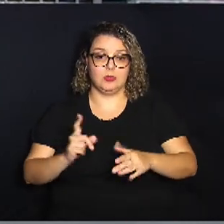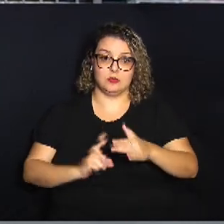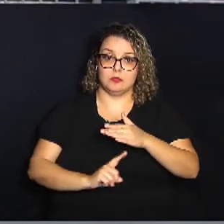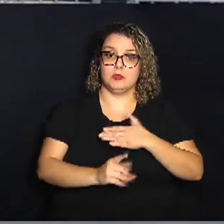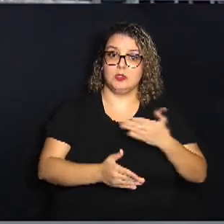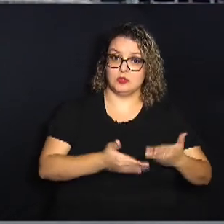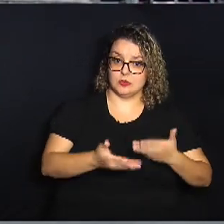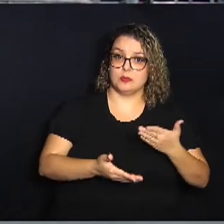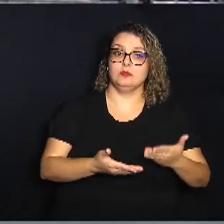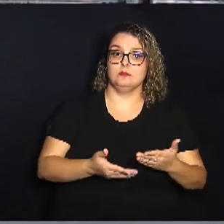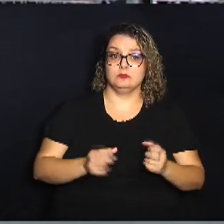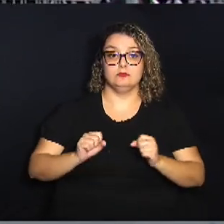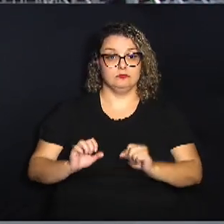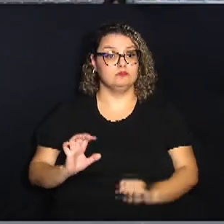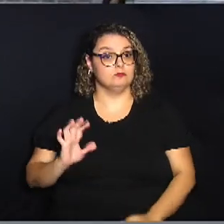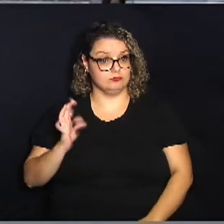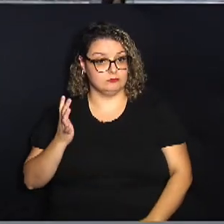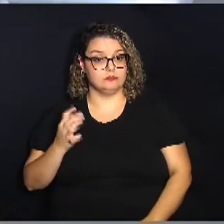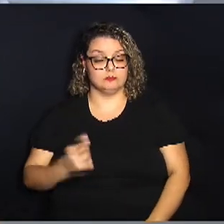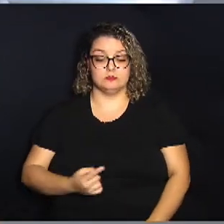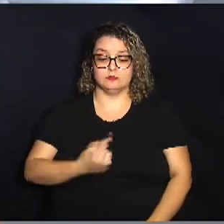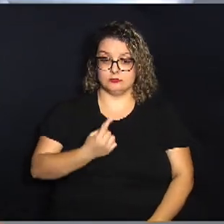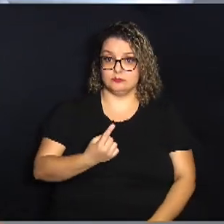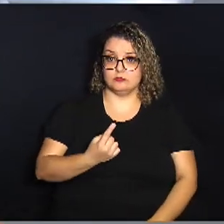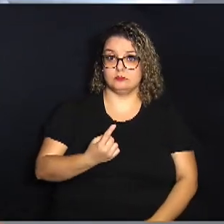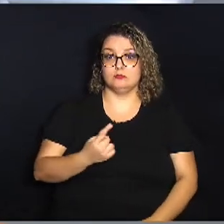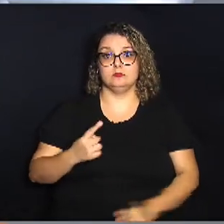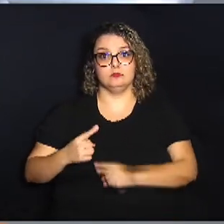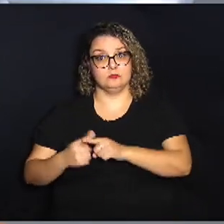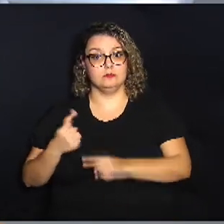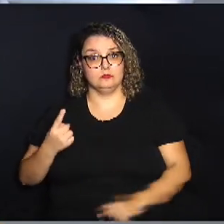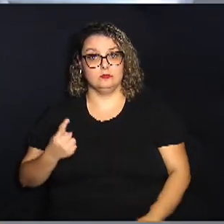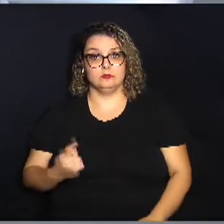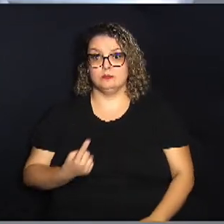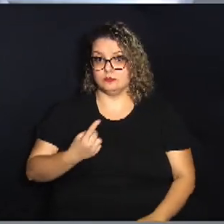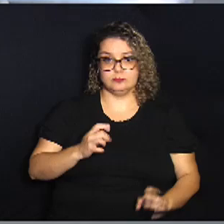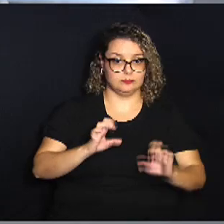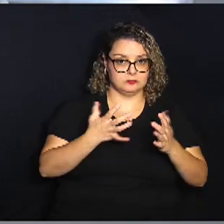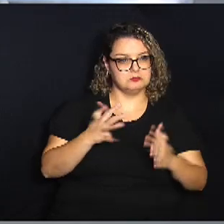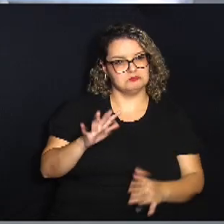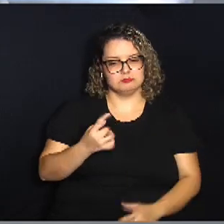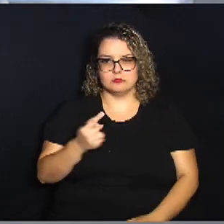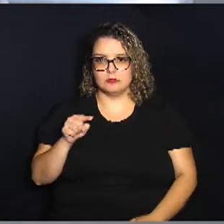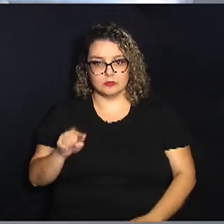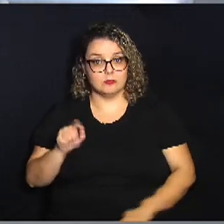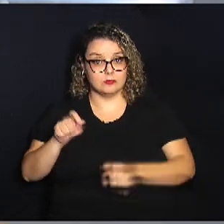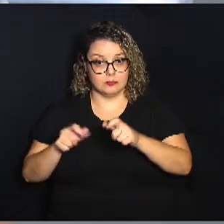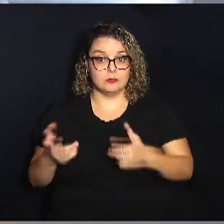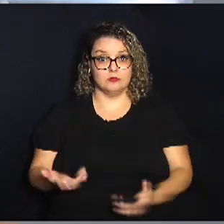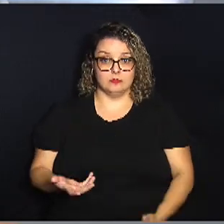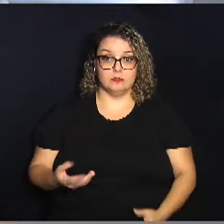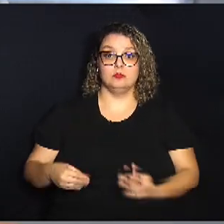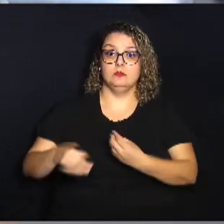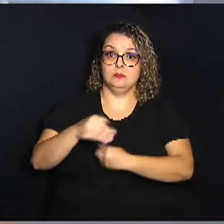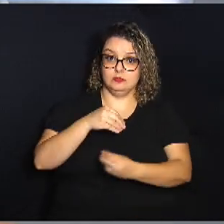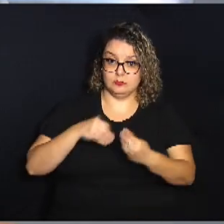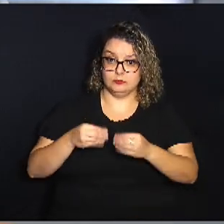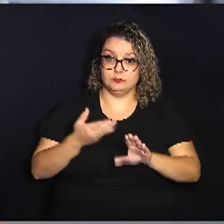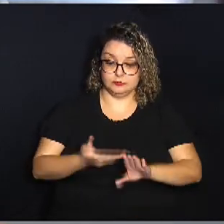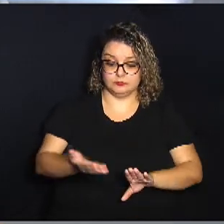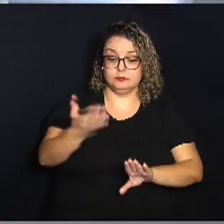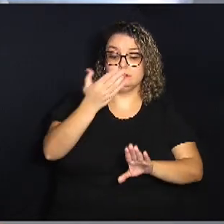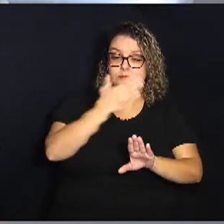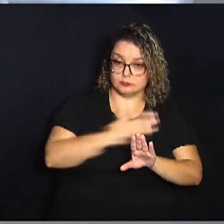serviço pode chegar a um para um. Para você ter uma ideia, um evento para mais ou menos mil pessoas envolve por trás,